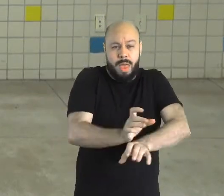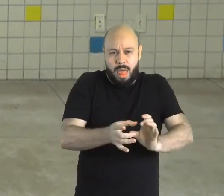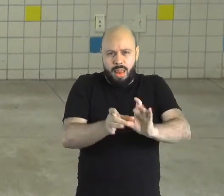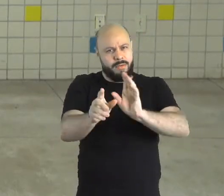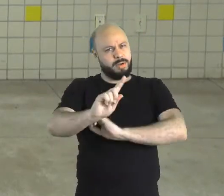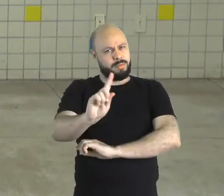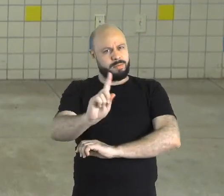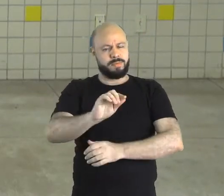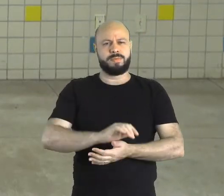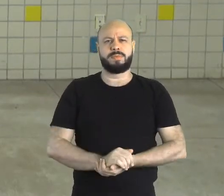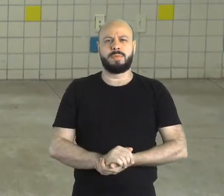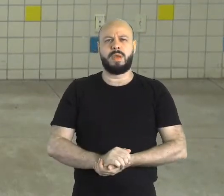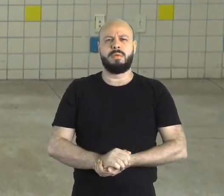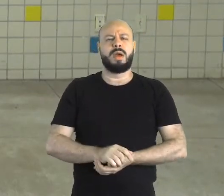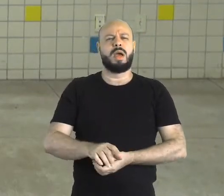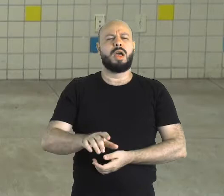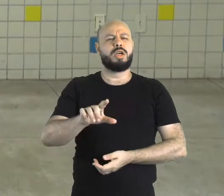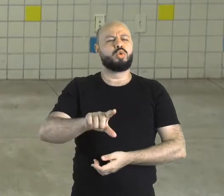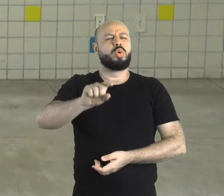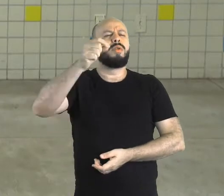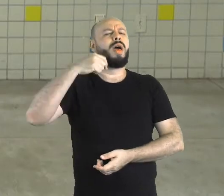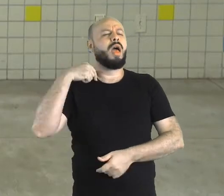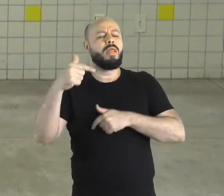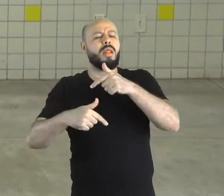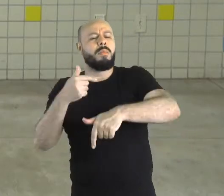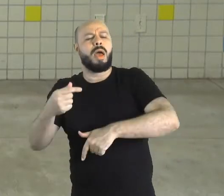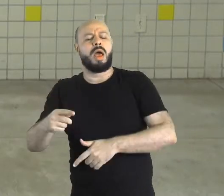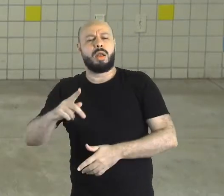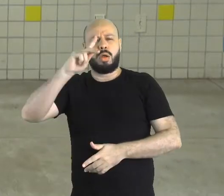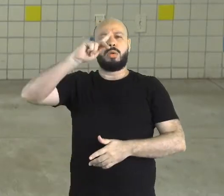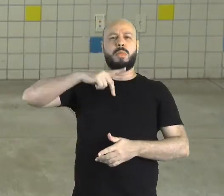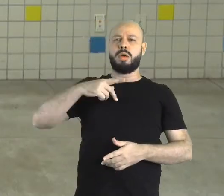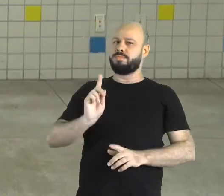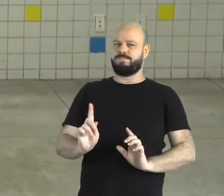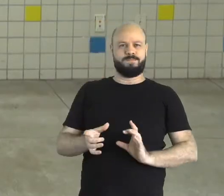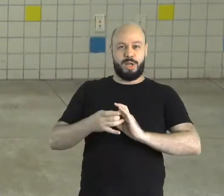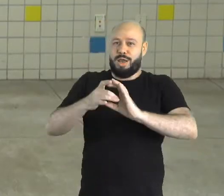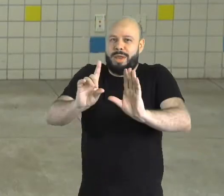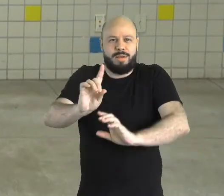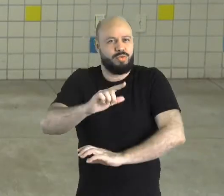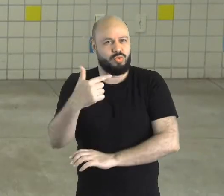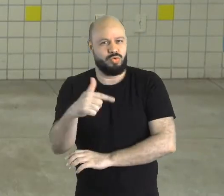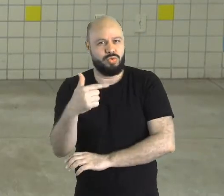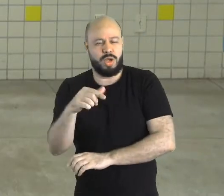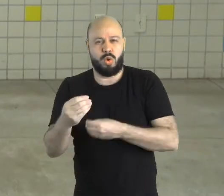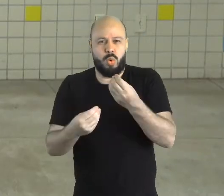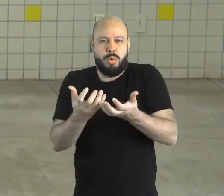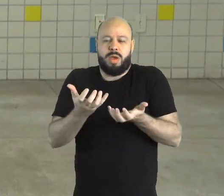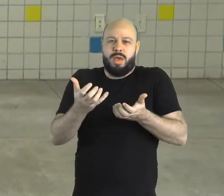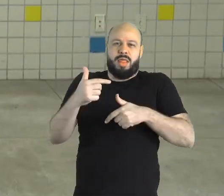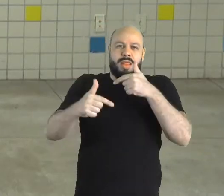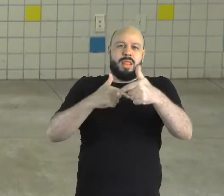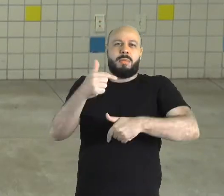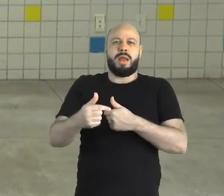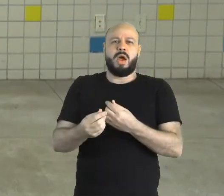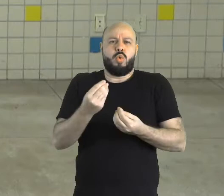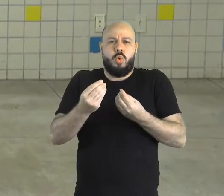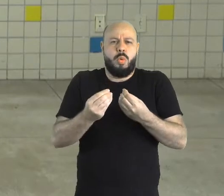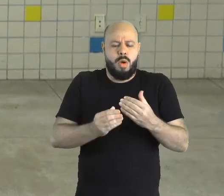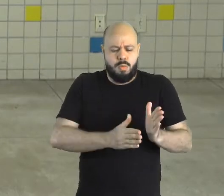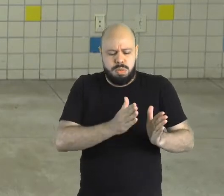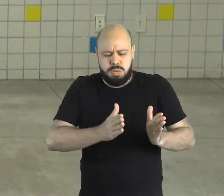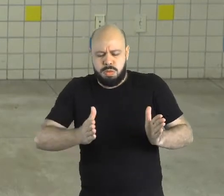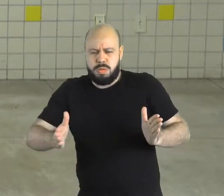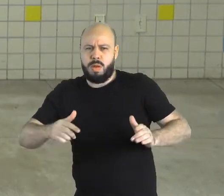exemplo, para escolher e organizar a sua rotina de trabalho. O escravo não tinha essa liberdade de escolher como que ia trabalhar a sua rotina de trabalho.